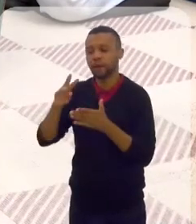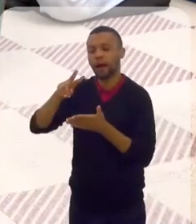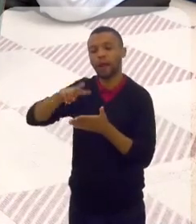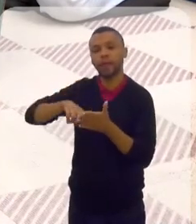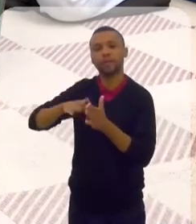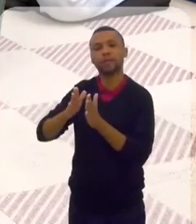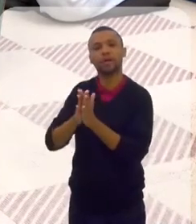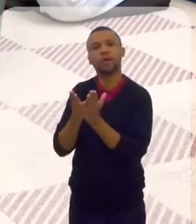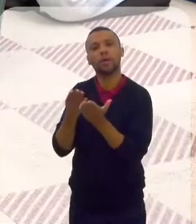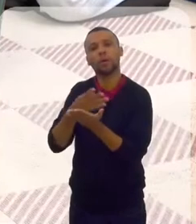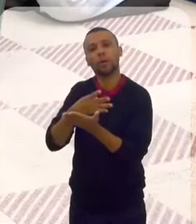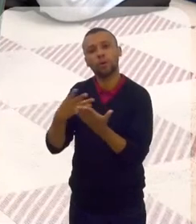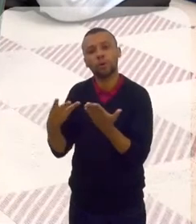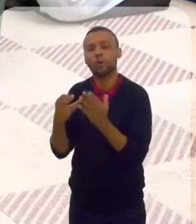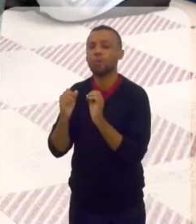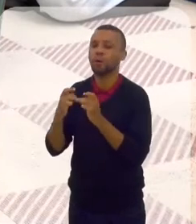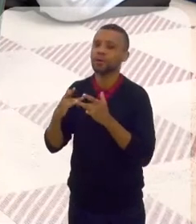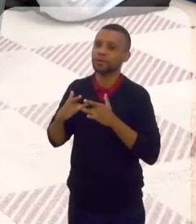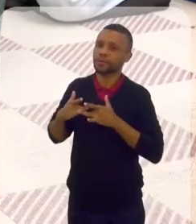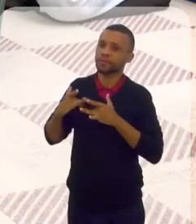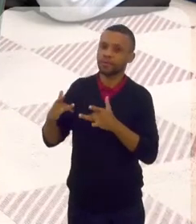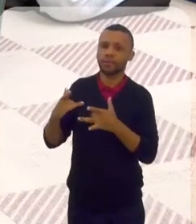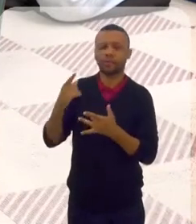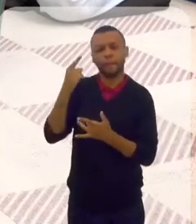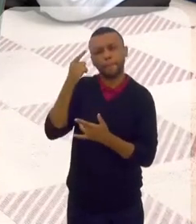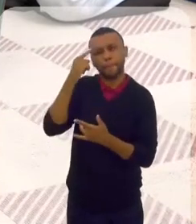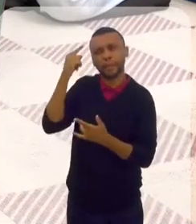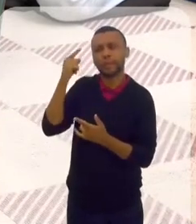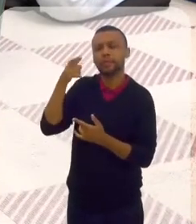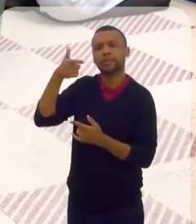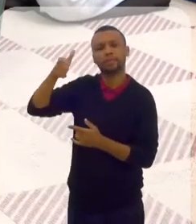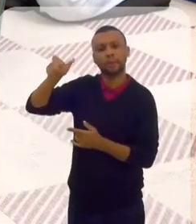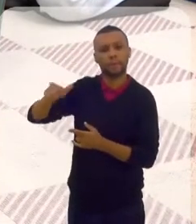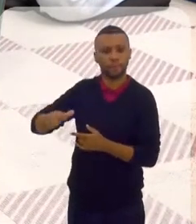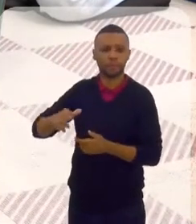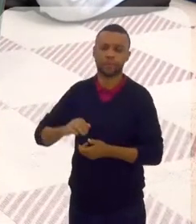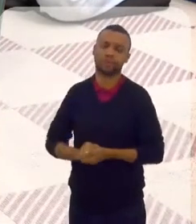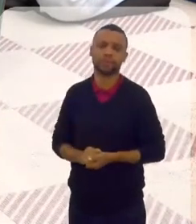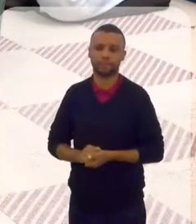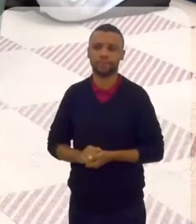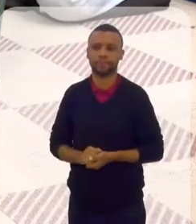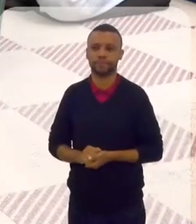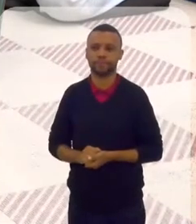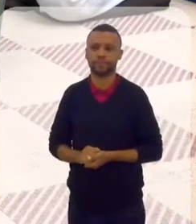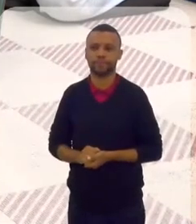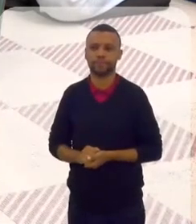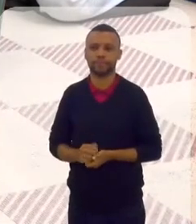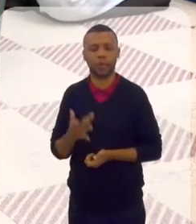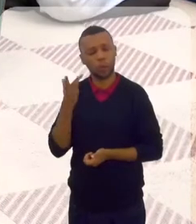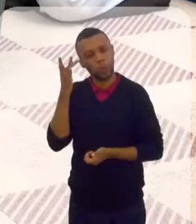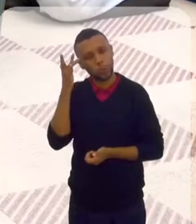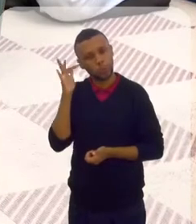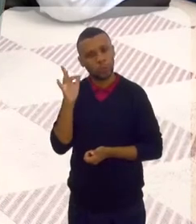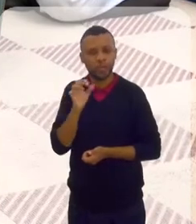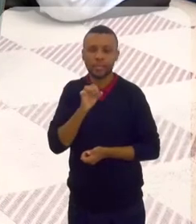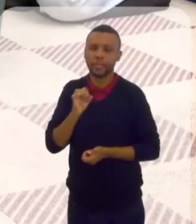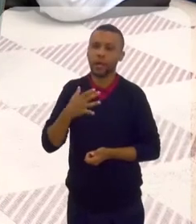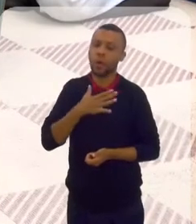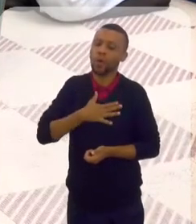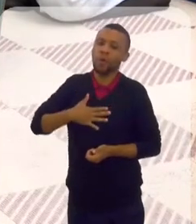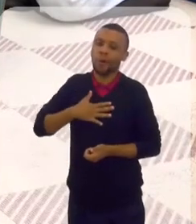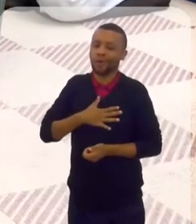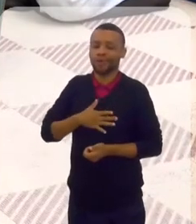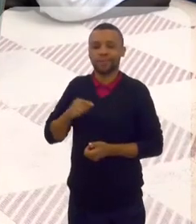leito do Alcorão para a pessoa. Pode fazer caridade intencionando para a pessoa. Então, tem tudo isso. Olha, não sei se é porque eu gosto muito